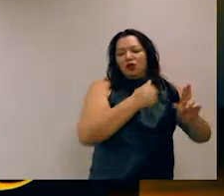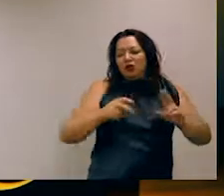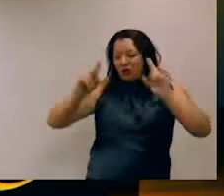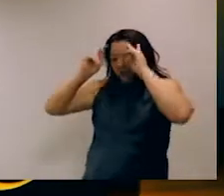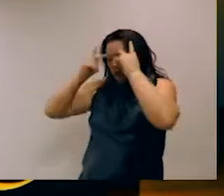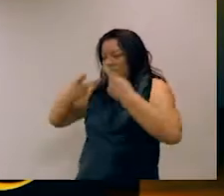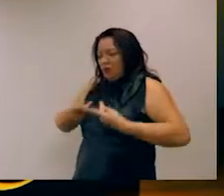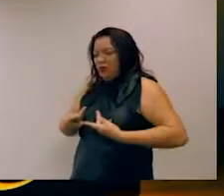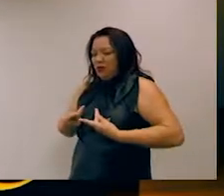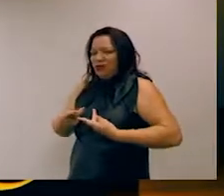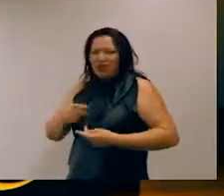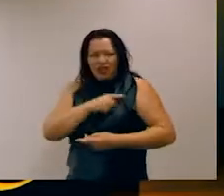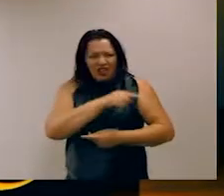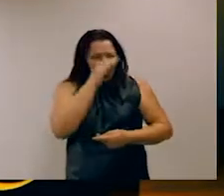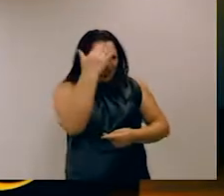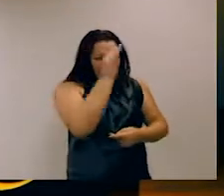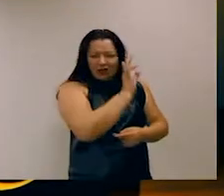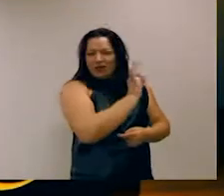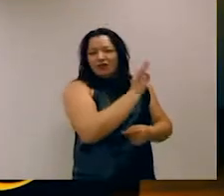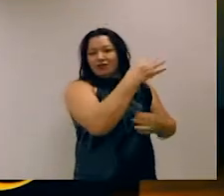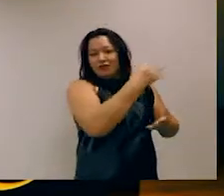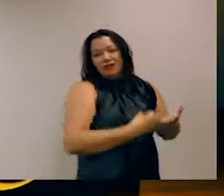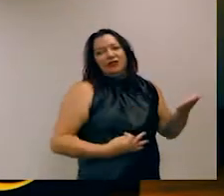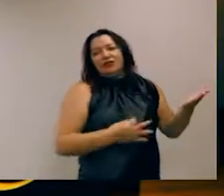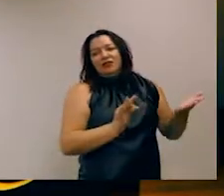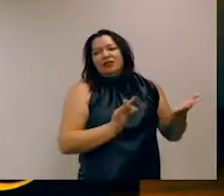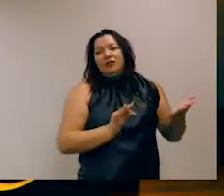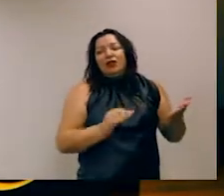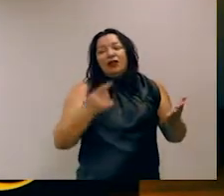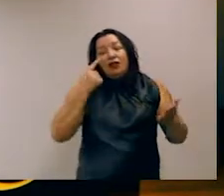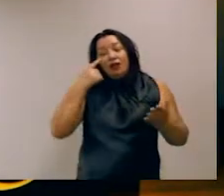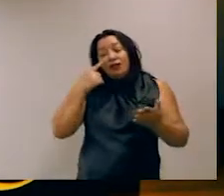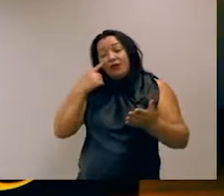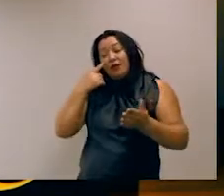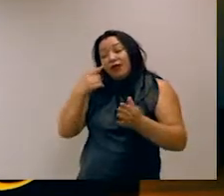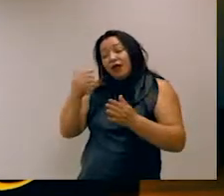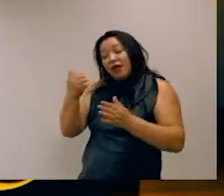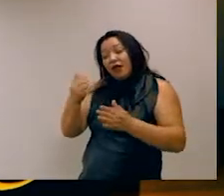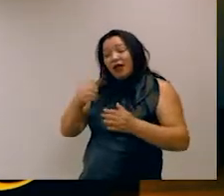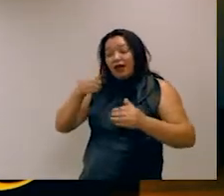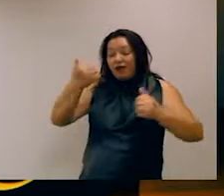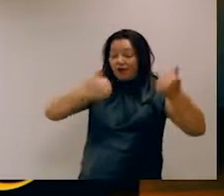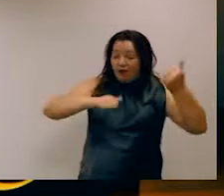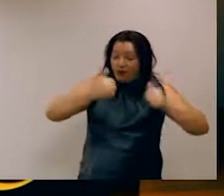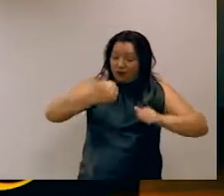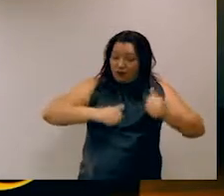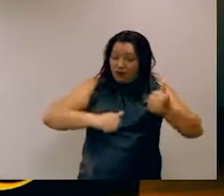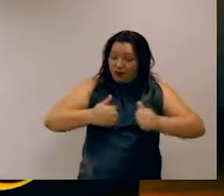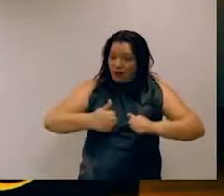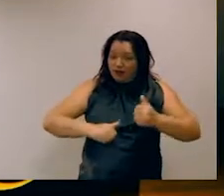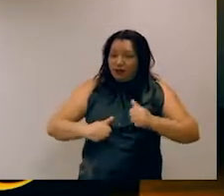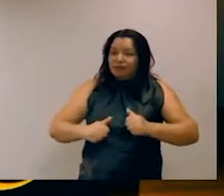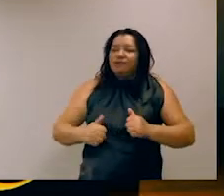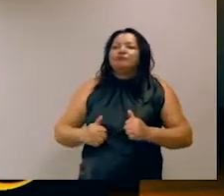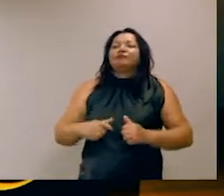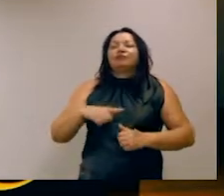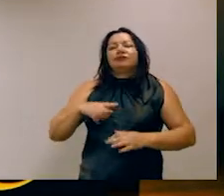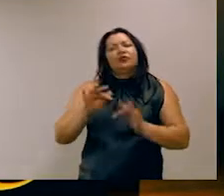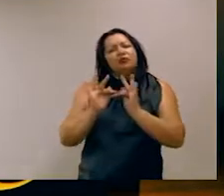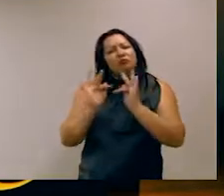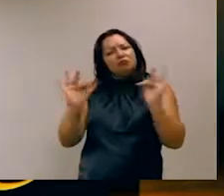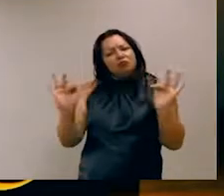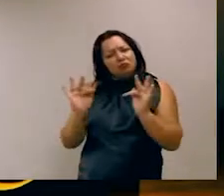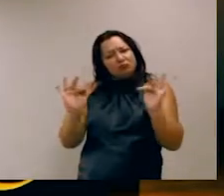que ele esteja entendendo perfeitamente o texto. Quer dizer que a prova de avaliação tem uma certa simplicidade